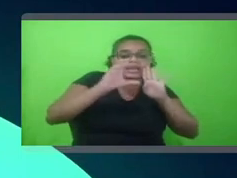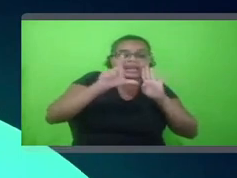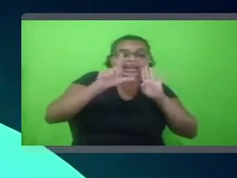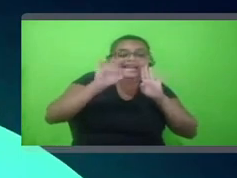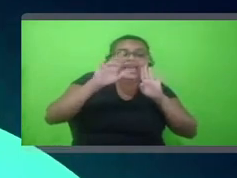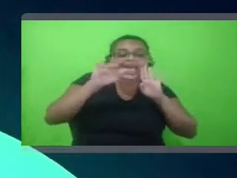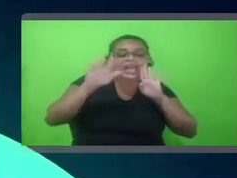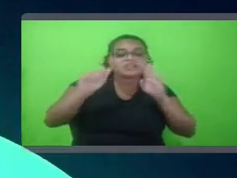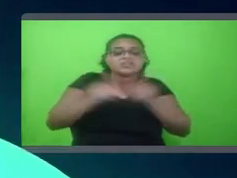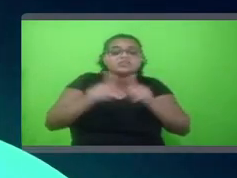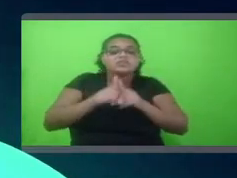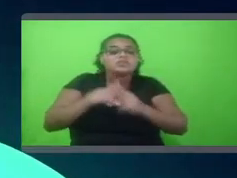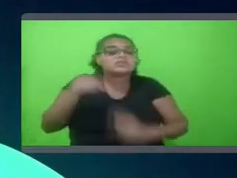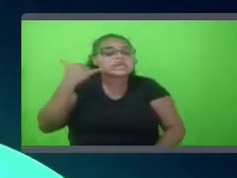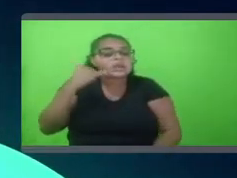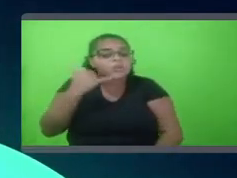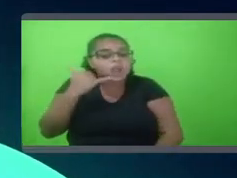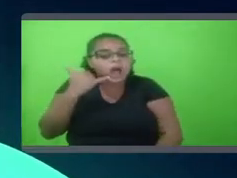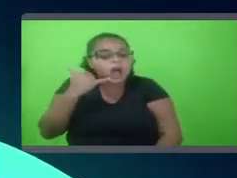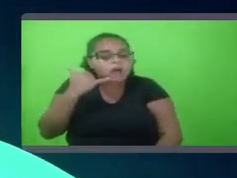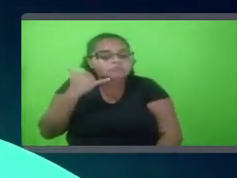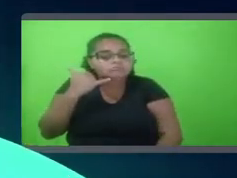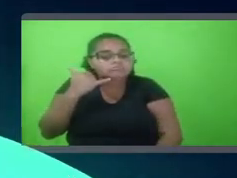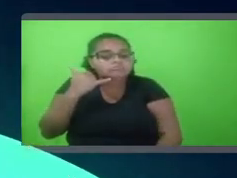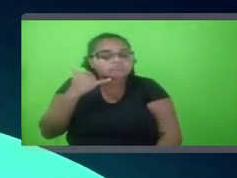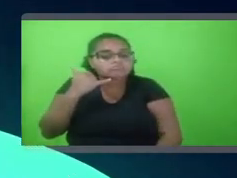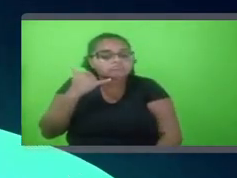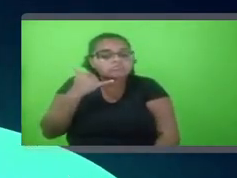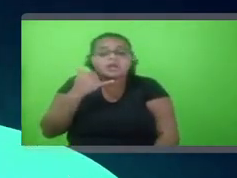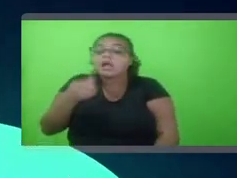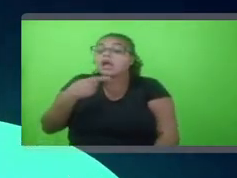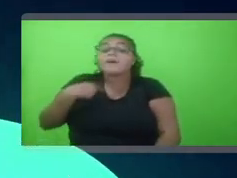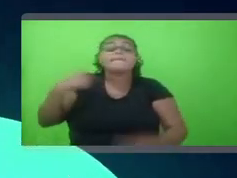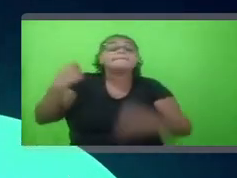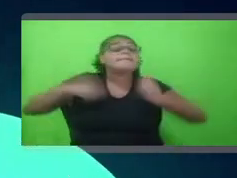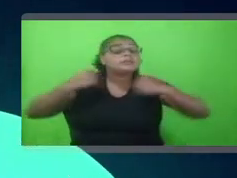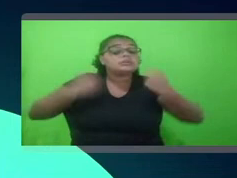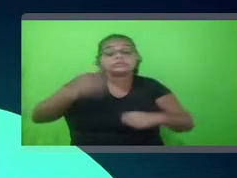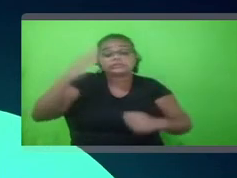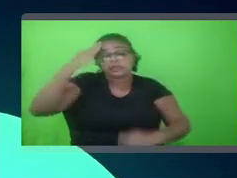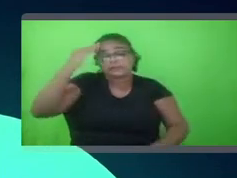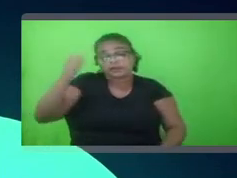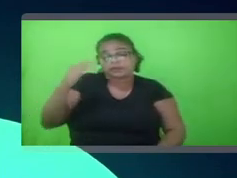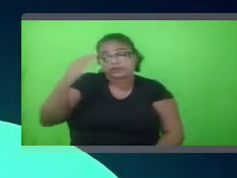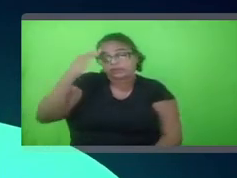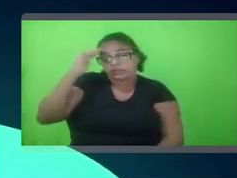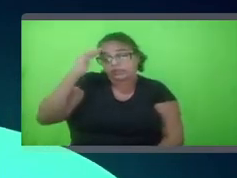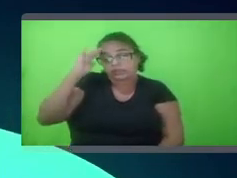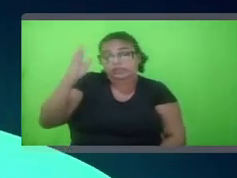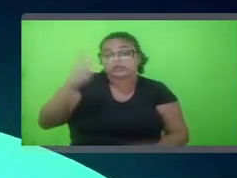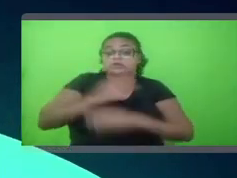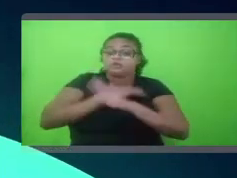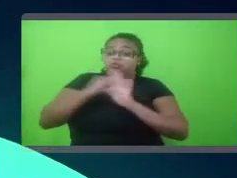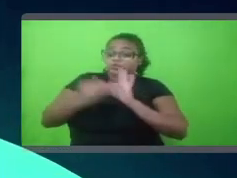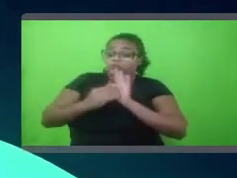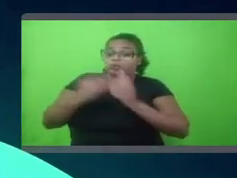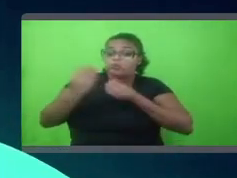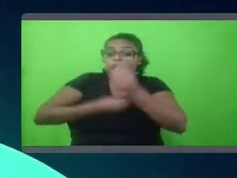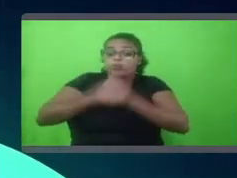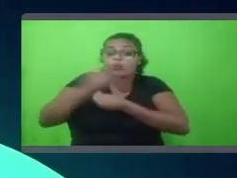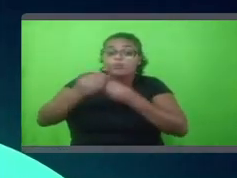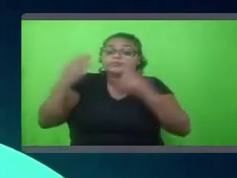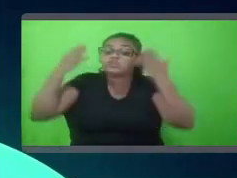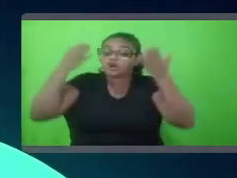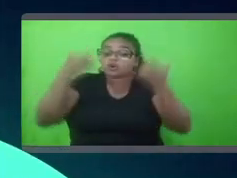celular dele? A gente precisa entender tudo isso, entender como o cliente chegou ali para você